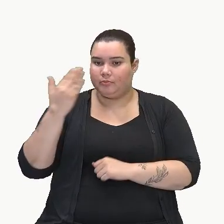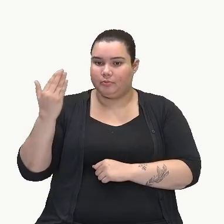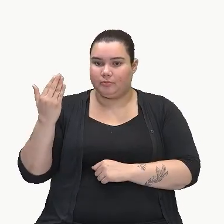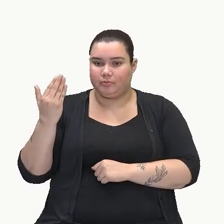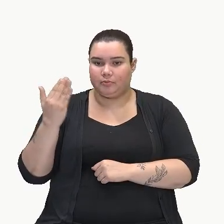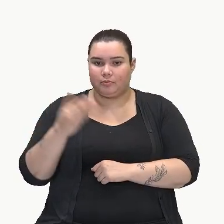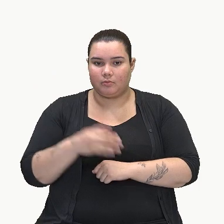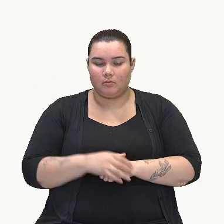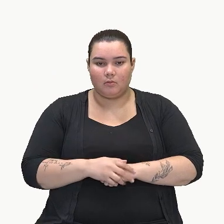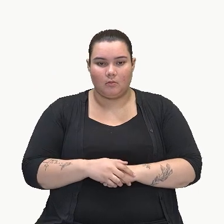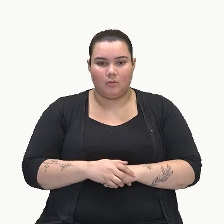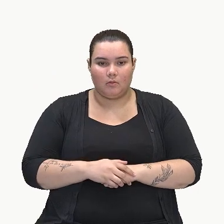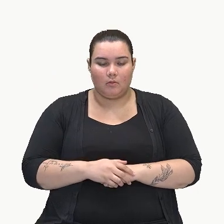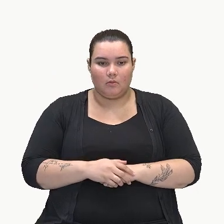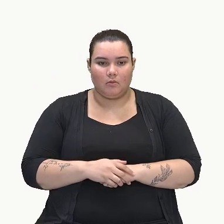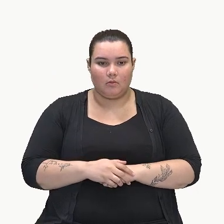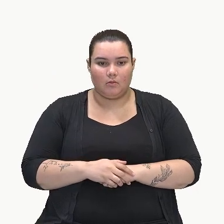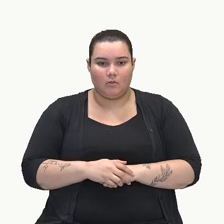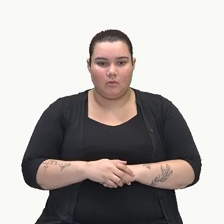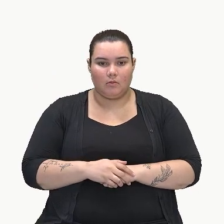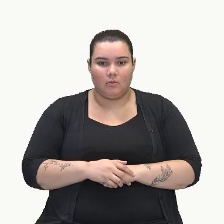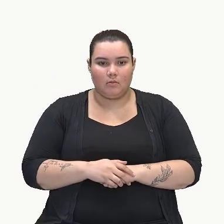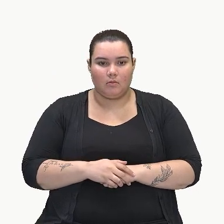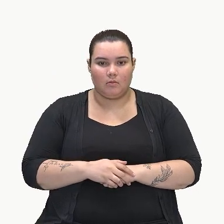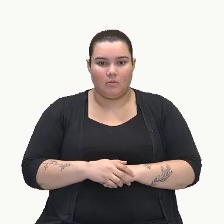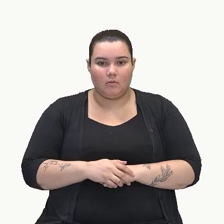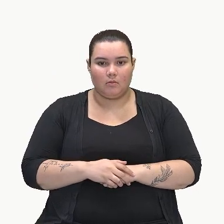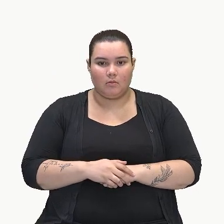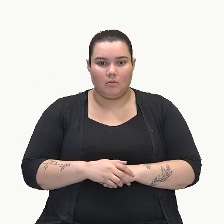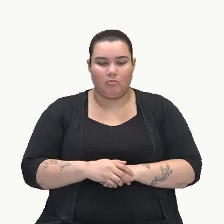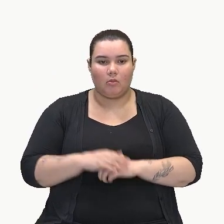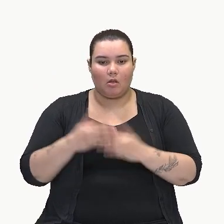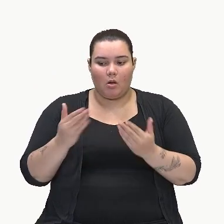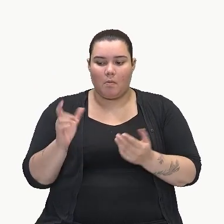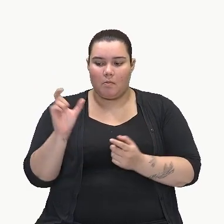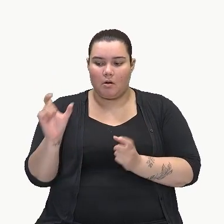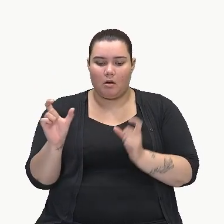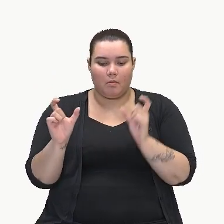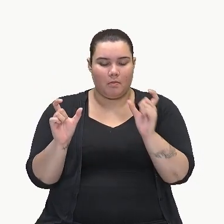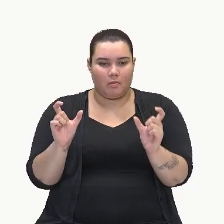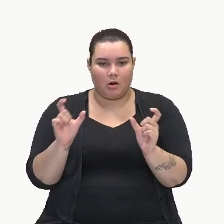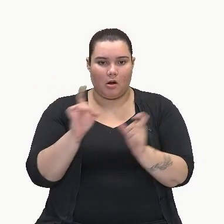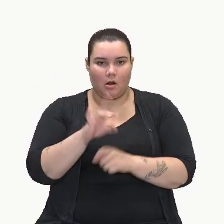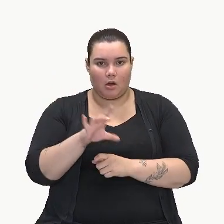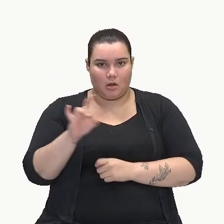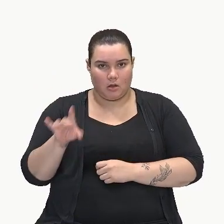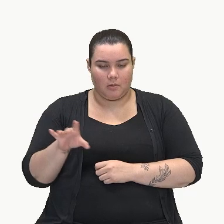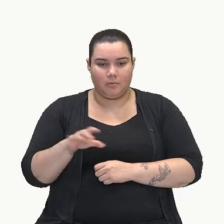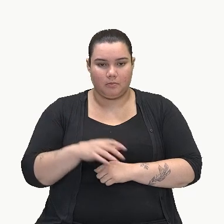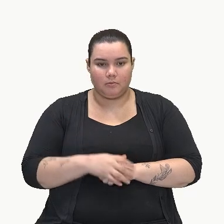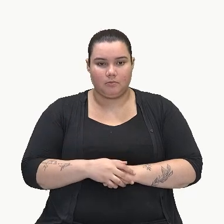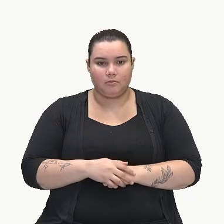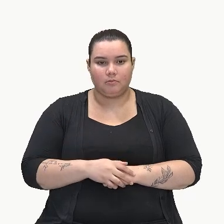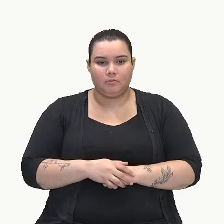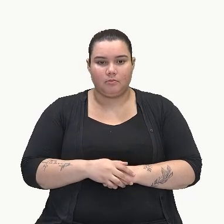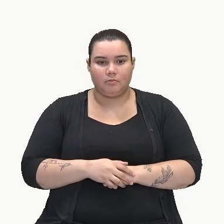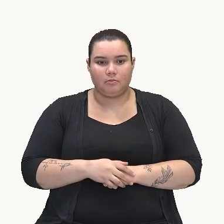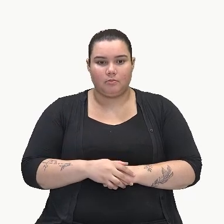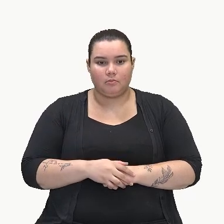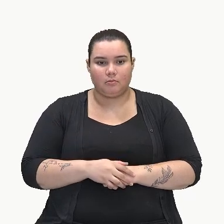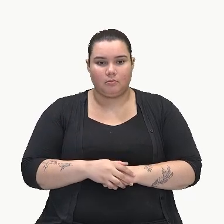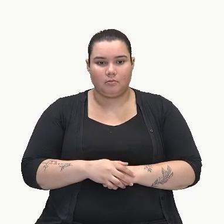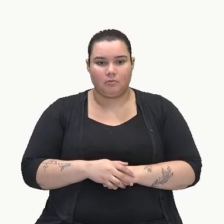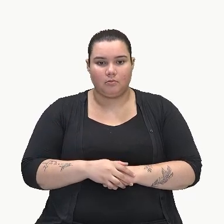cada um dos termos, por cada termo do polinômio. Então,